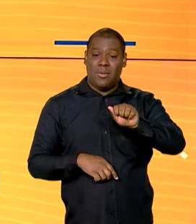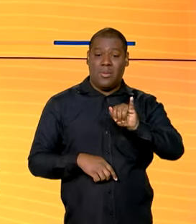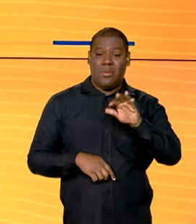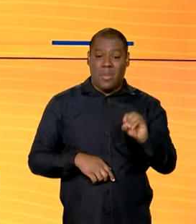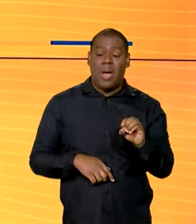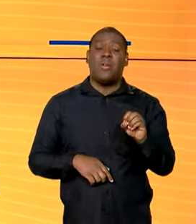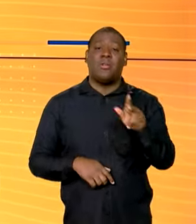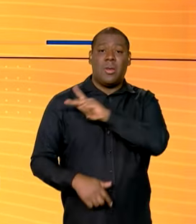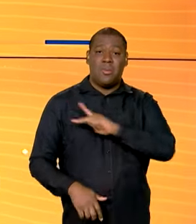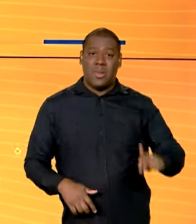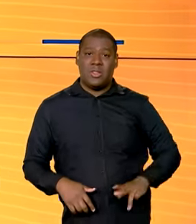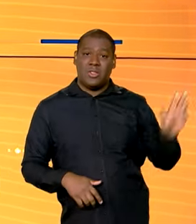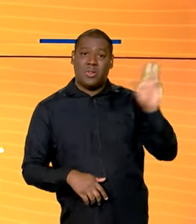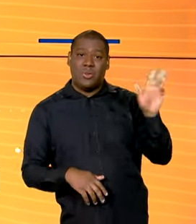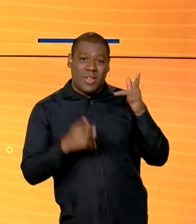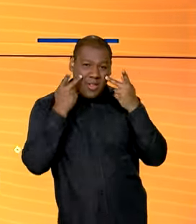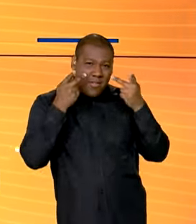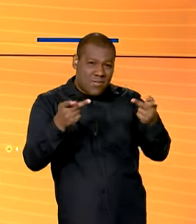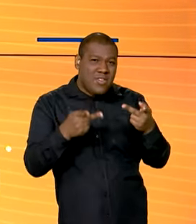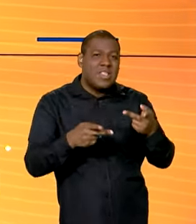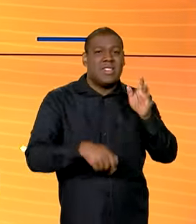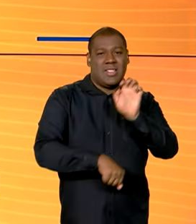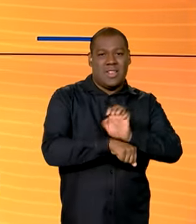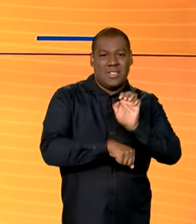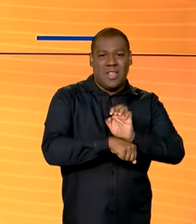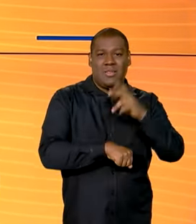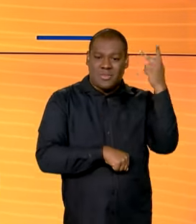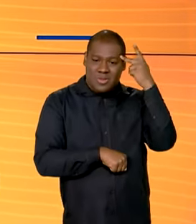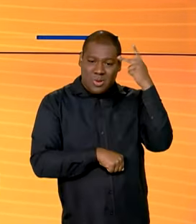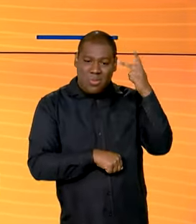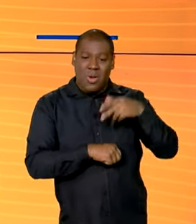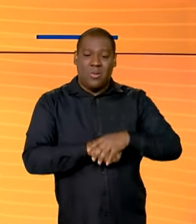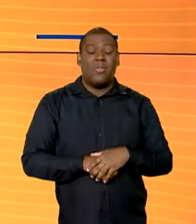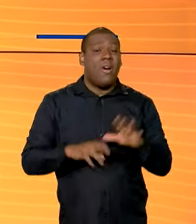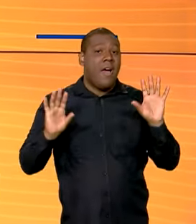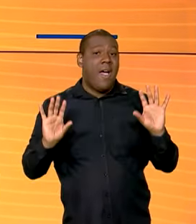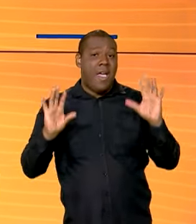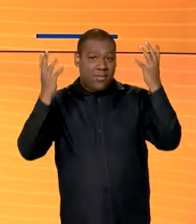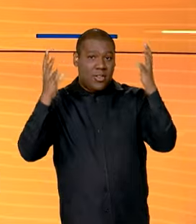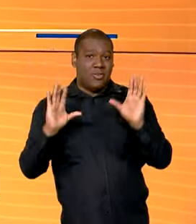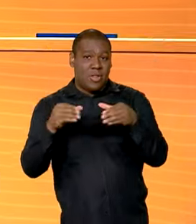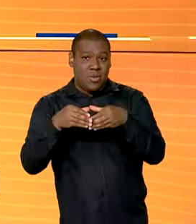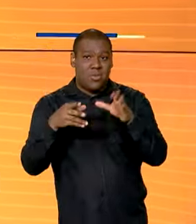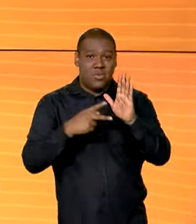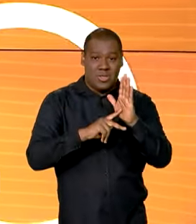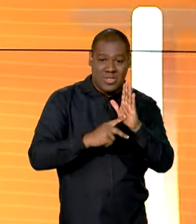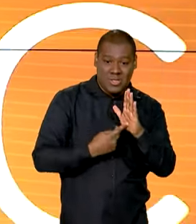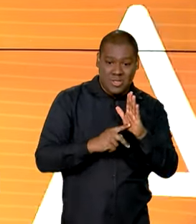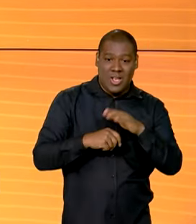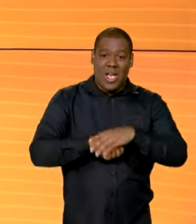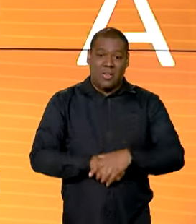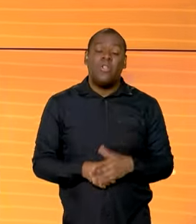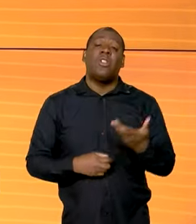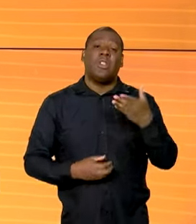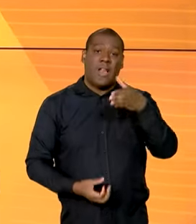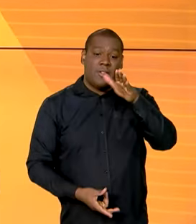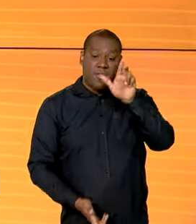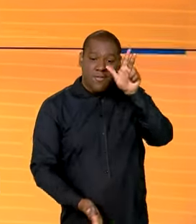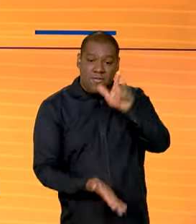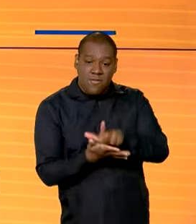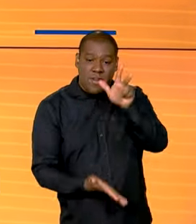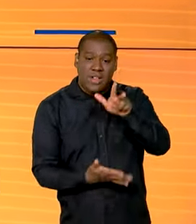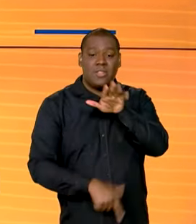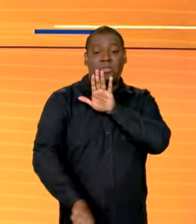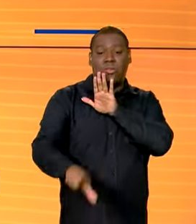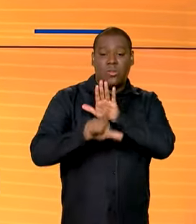esteve em São Paulo e durante o evento das centrais sindicais, ele sancionou a lei que isenta de pagar imposto de renda quem